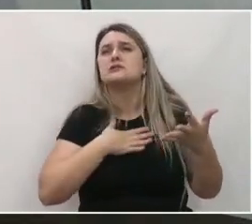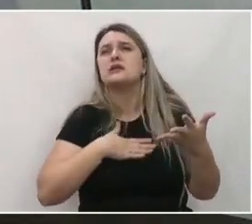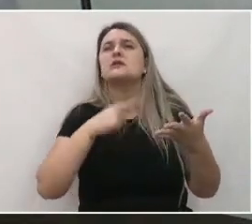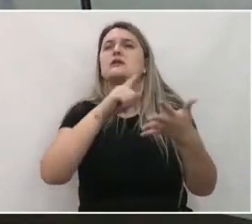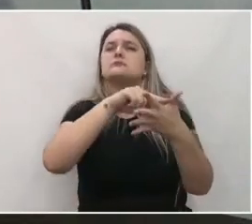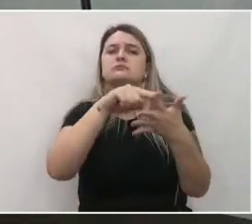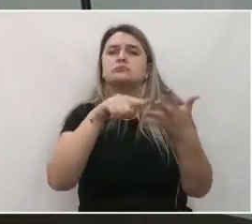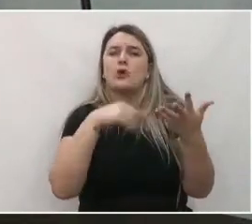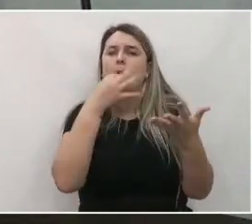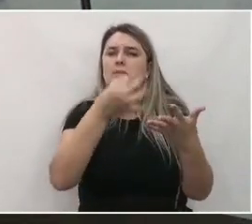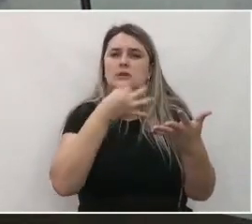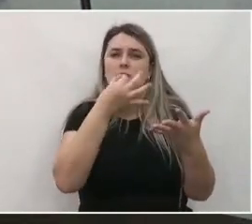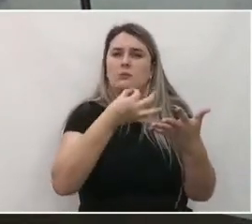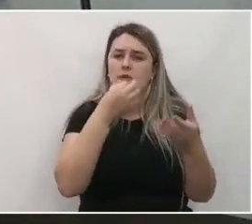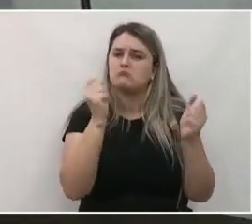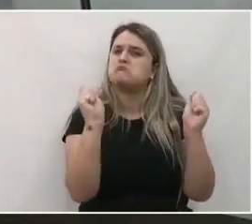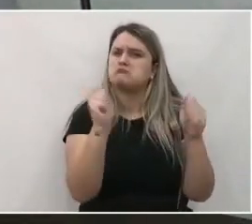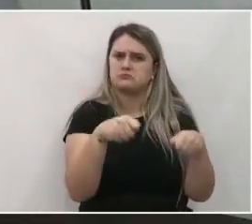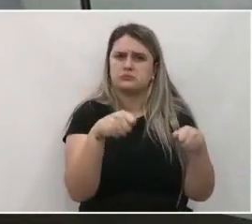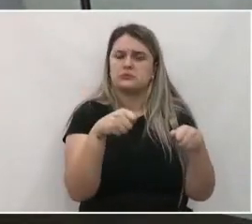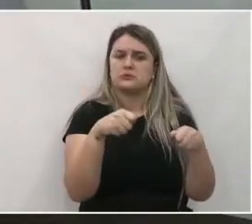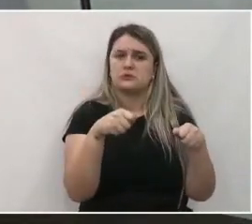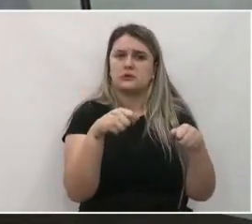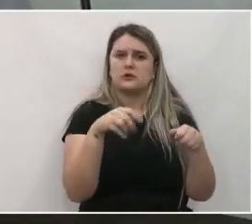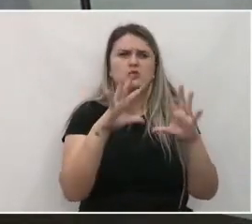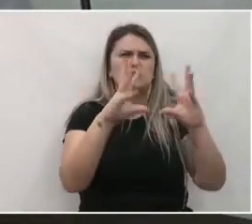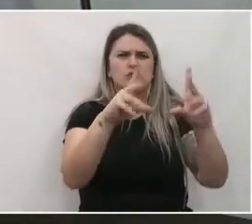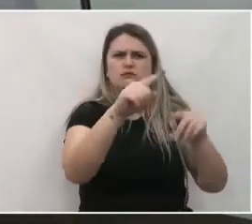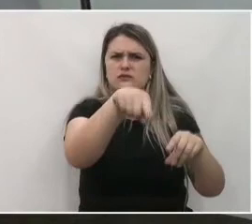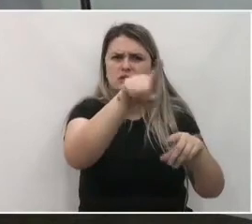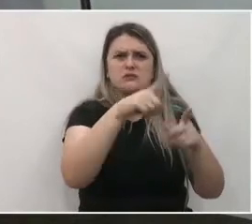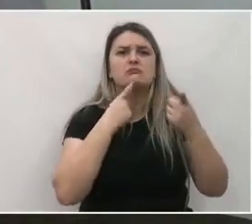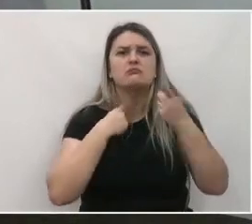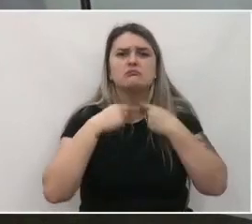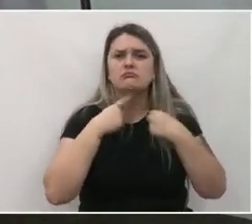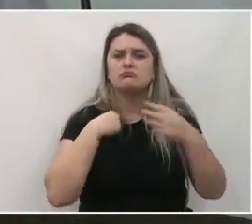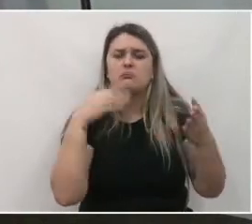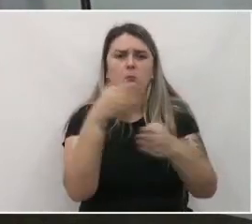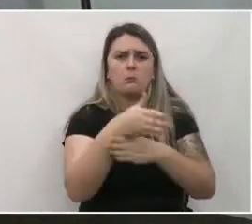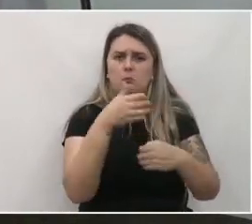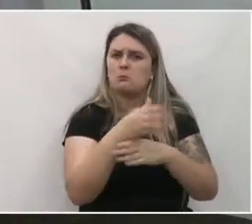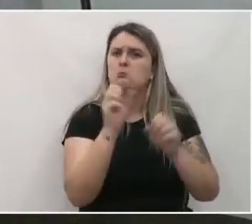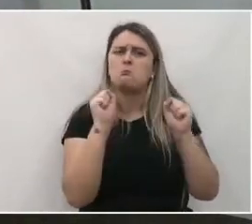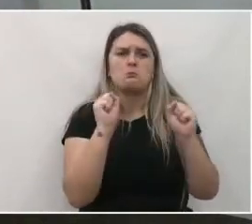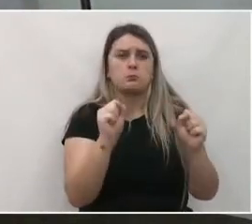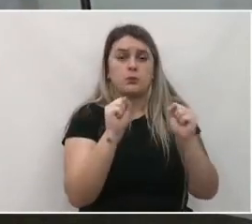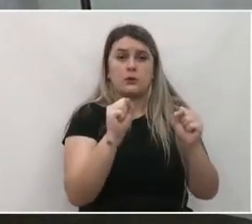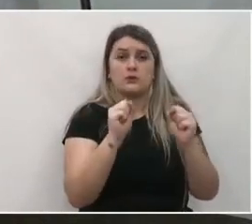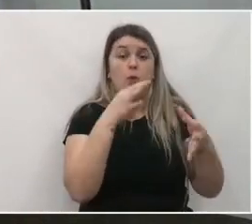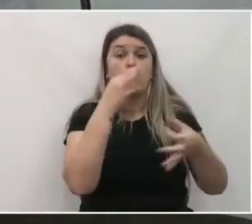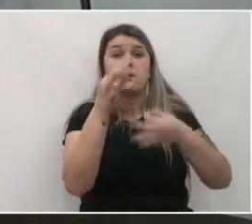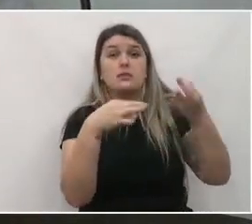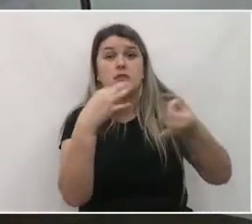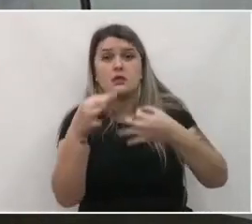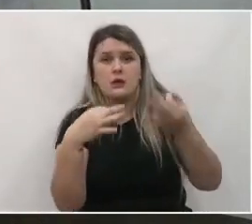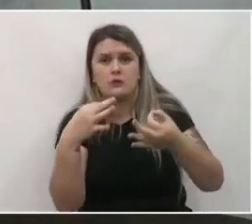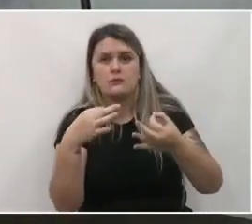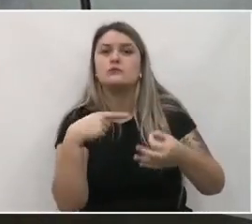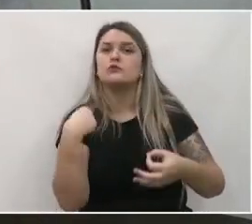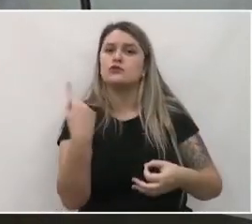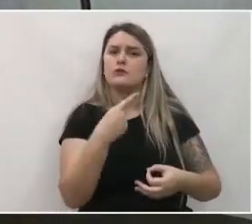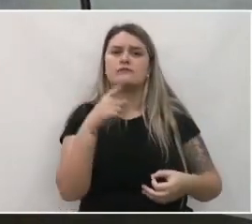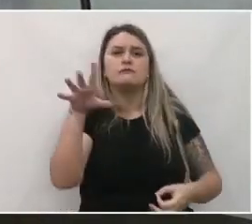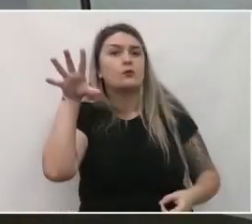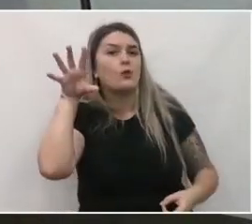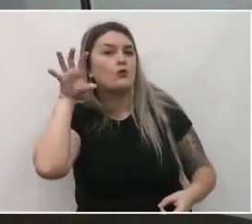coisa fosse feita. O desejo da participação, o desejo da sociedade, ele será ouvido